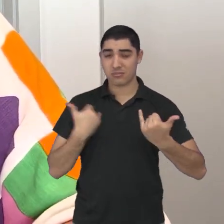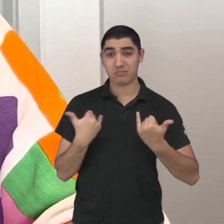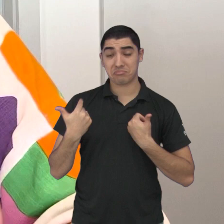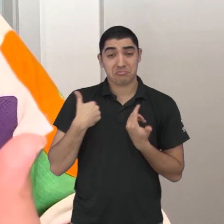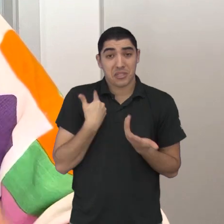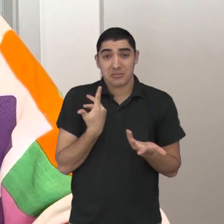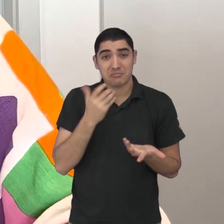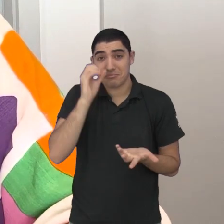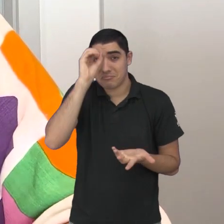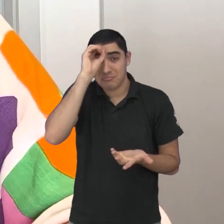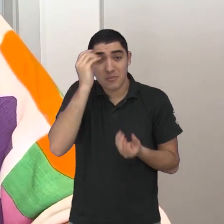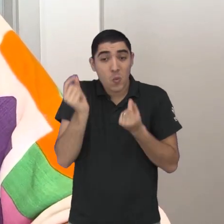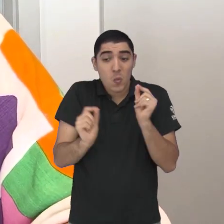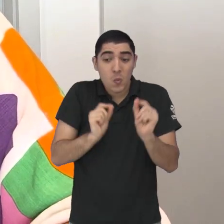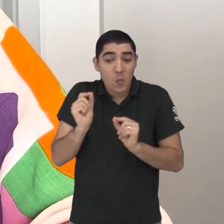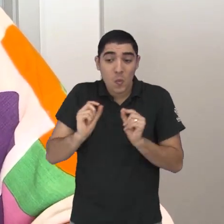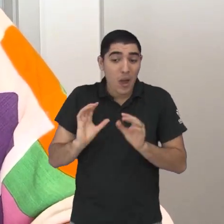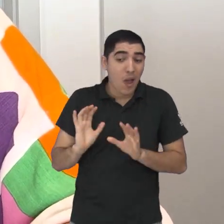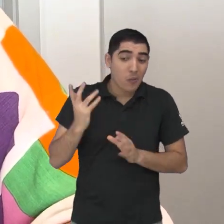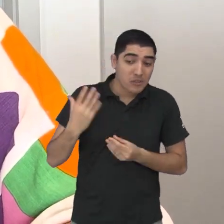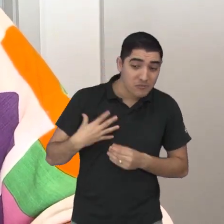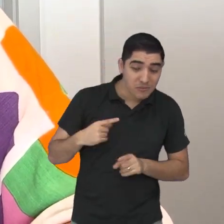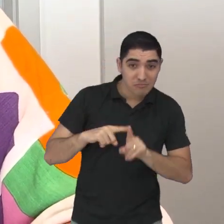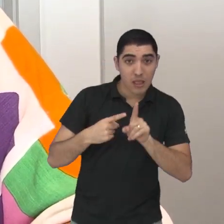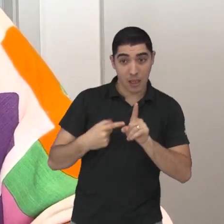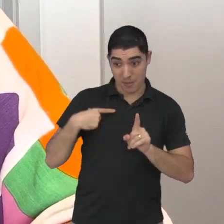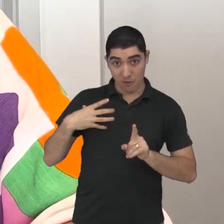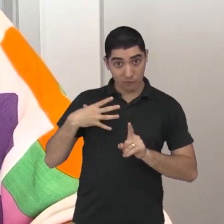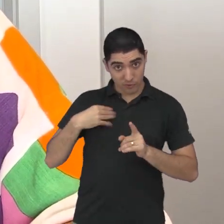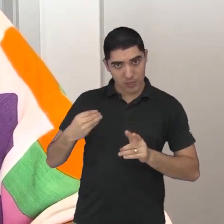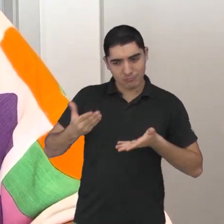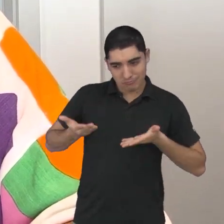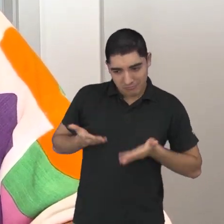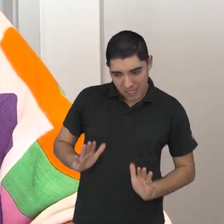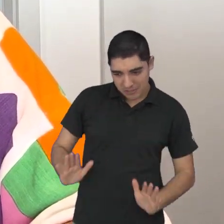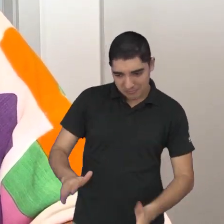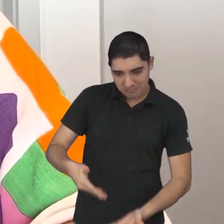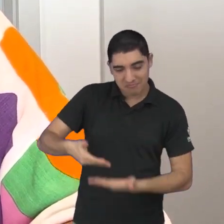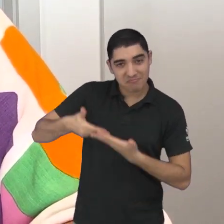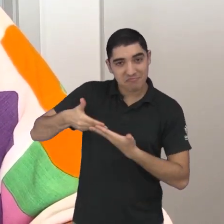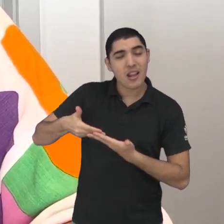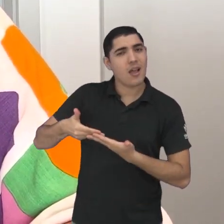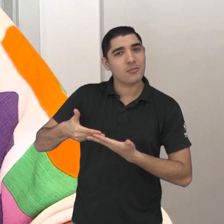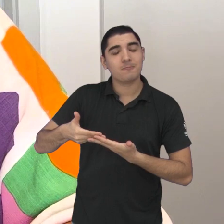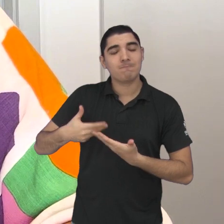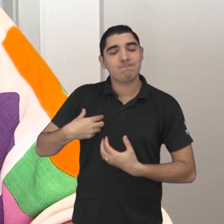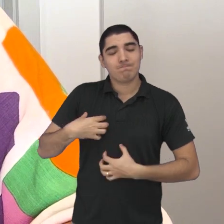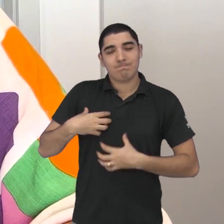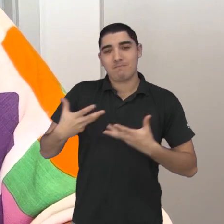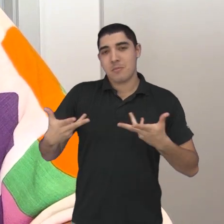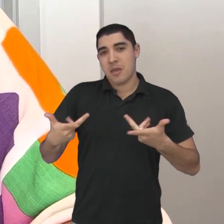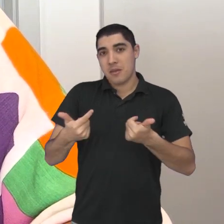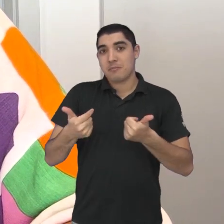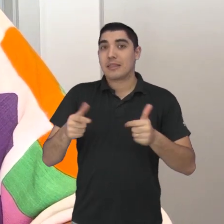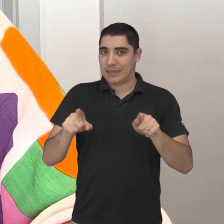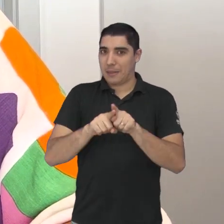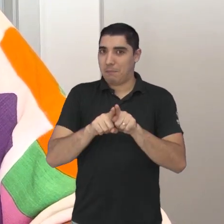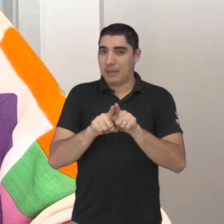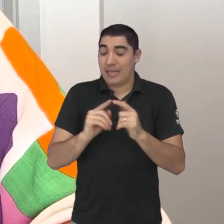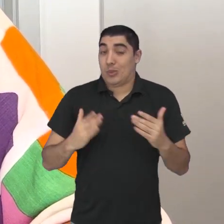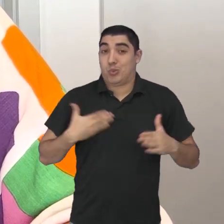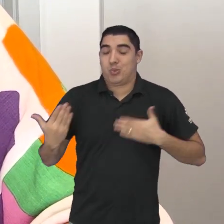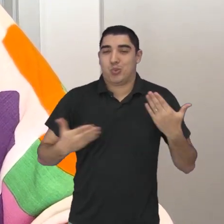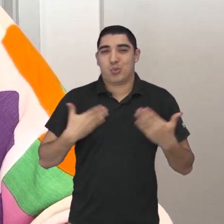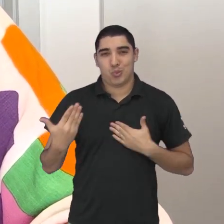do que ia vir ali naquele caminho e o Gael nasceu e foi assim maravilhoso e assustador ao mesmo